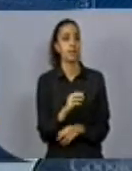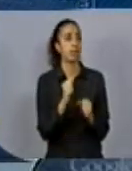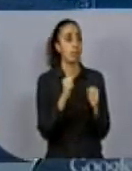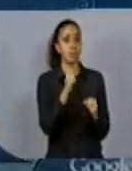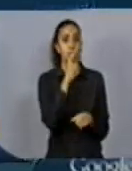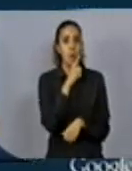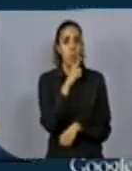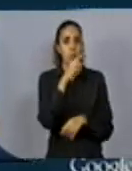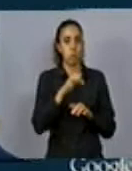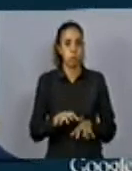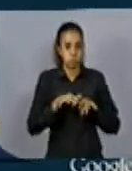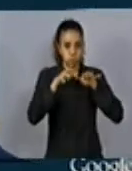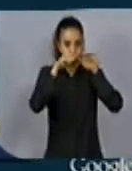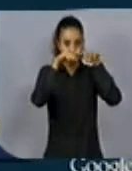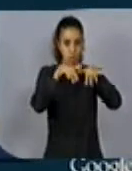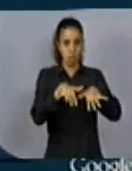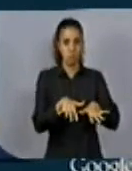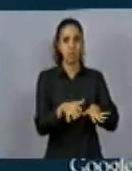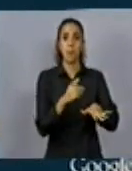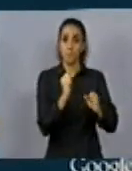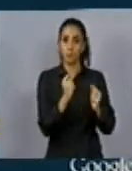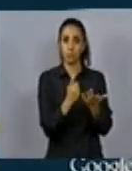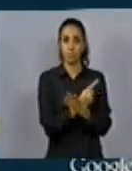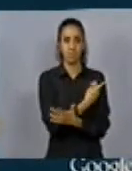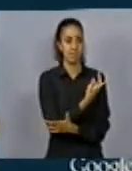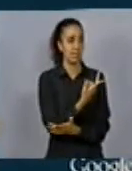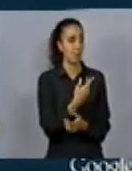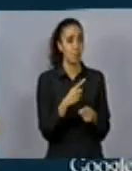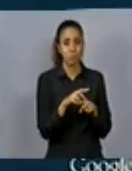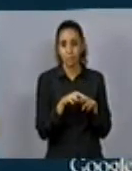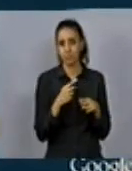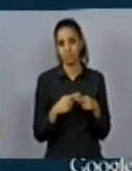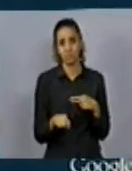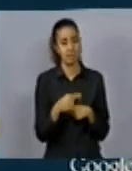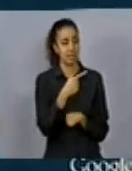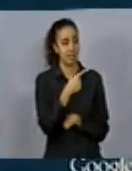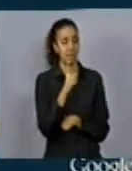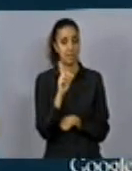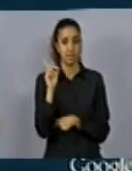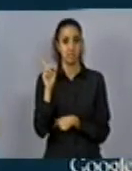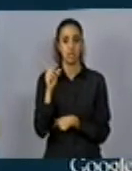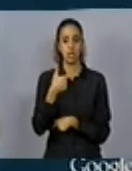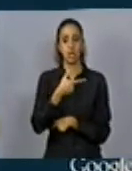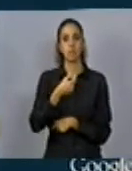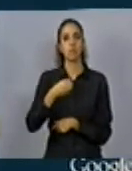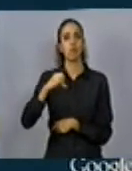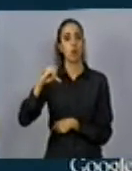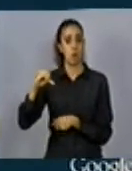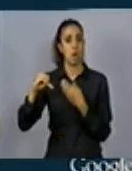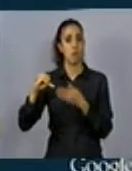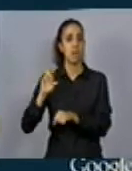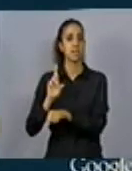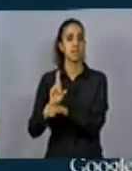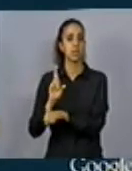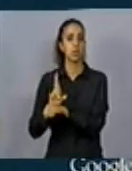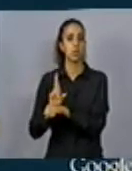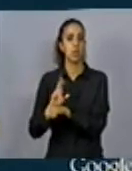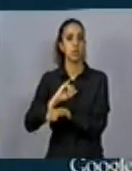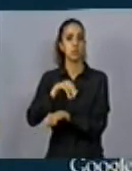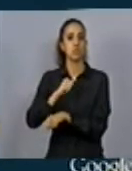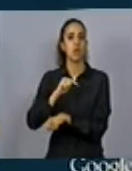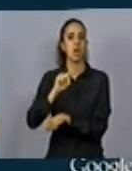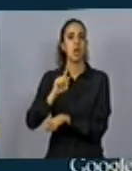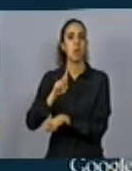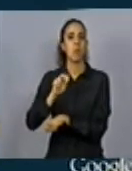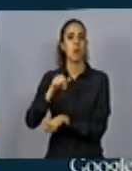inundadas, como mostra aqui esse caso, nesse mesmo reservatório, em 2009, o reservatório de Jaguari